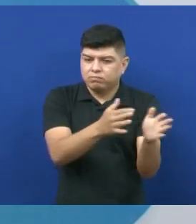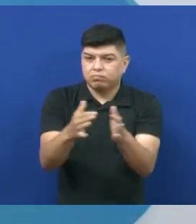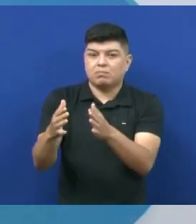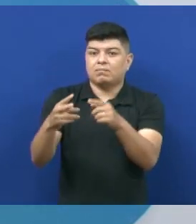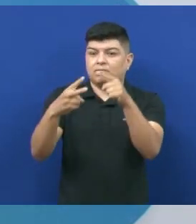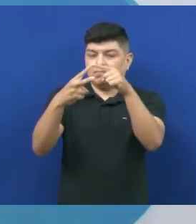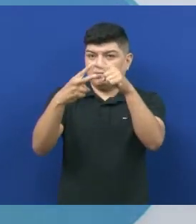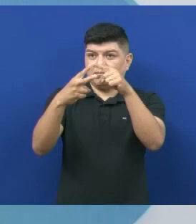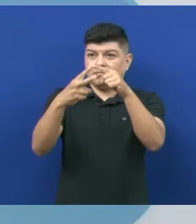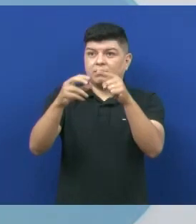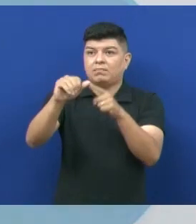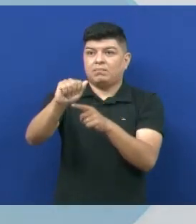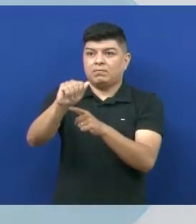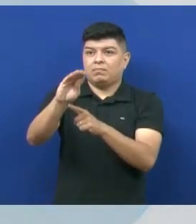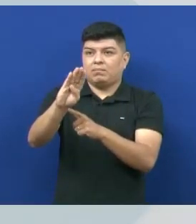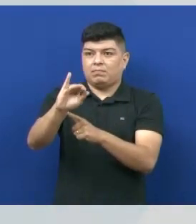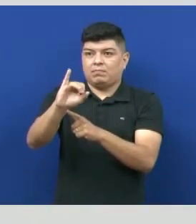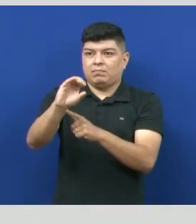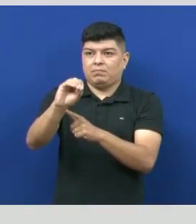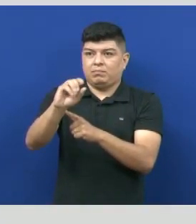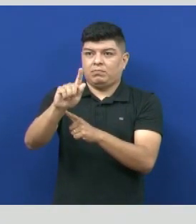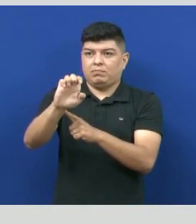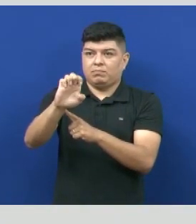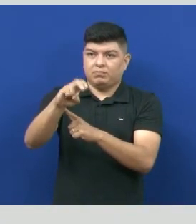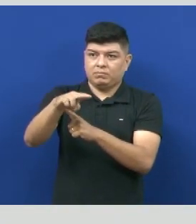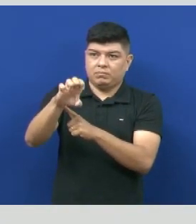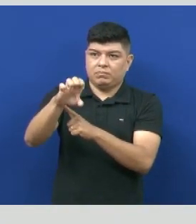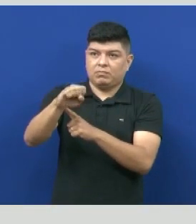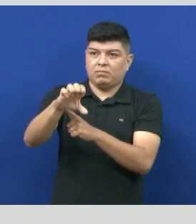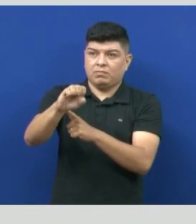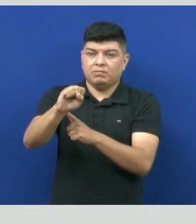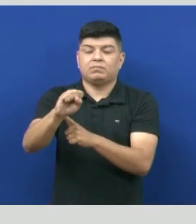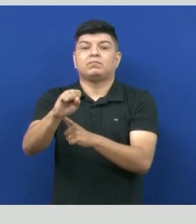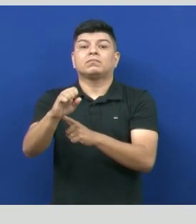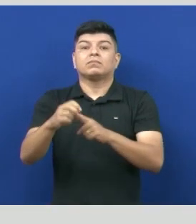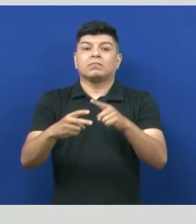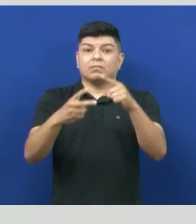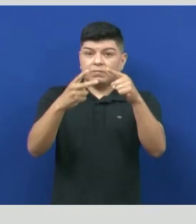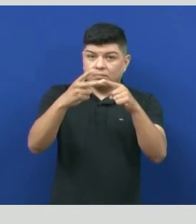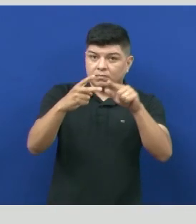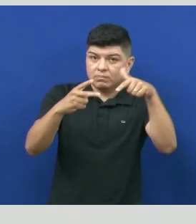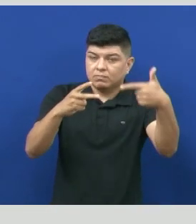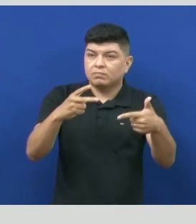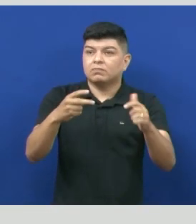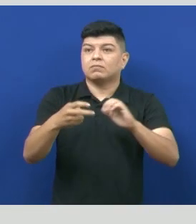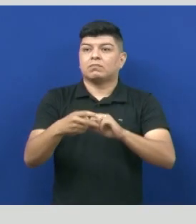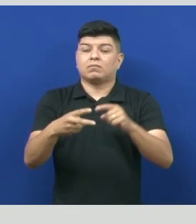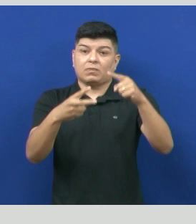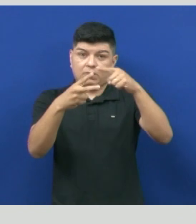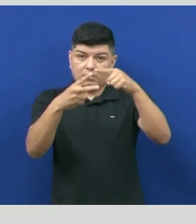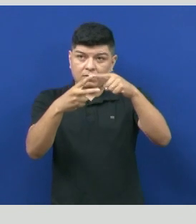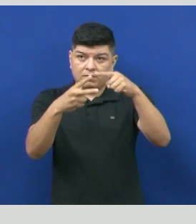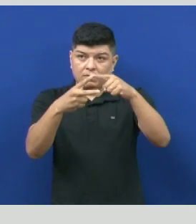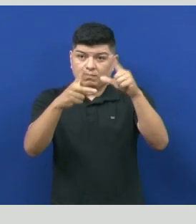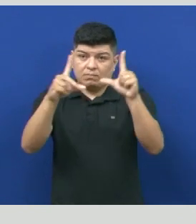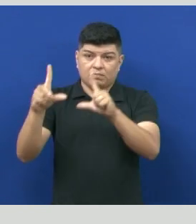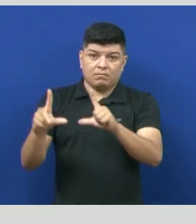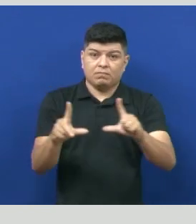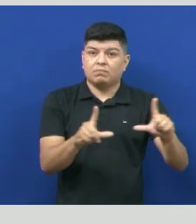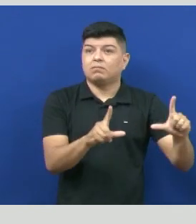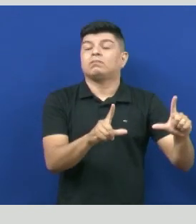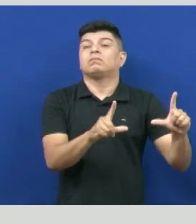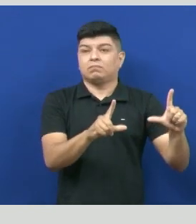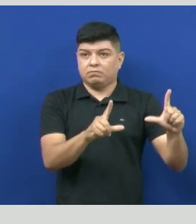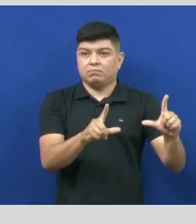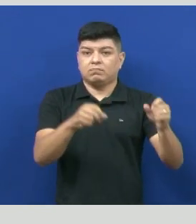temos aí a teoria da abiogênese e a teoria da biogênese. Vamos para próximo slide. Nós temos aí a primeira teoria, no caso a